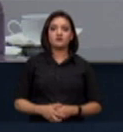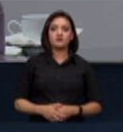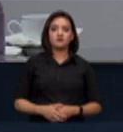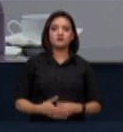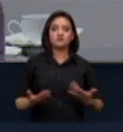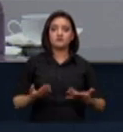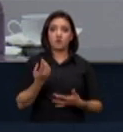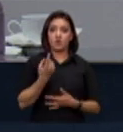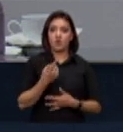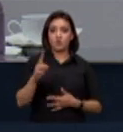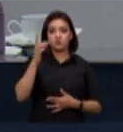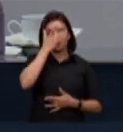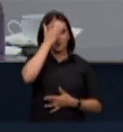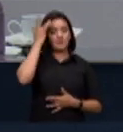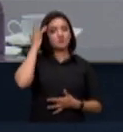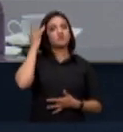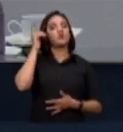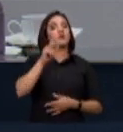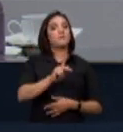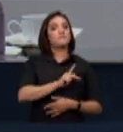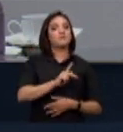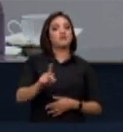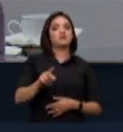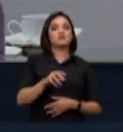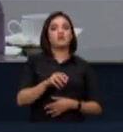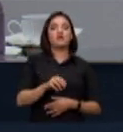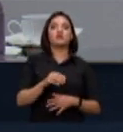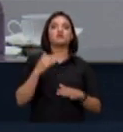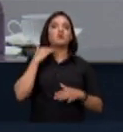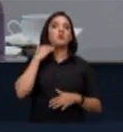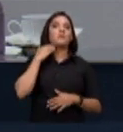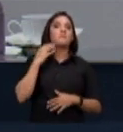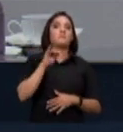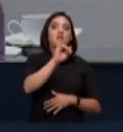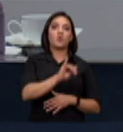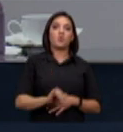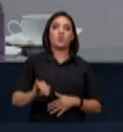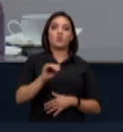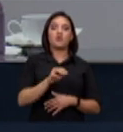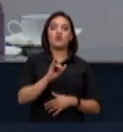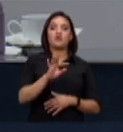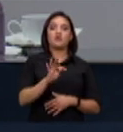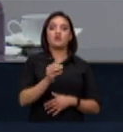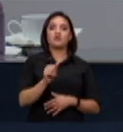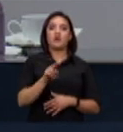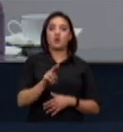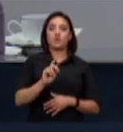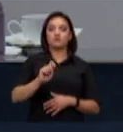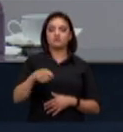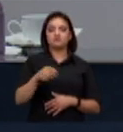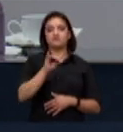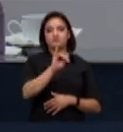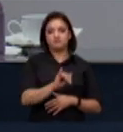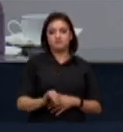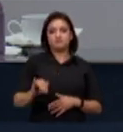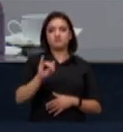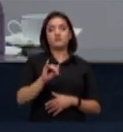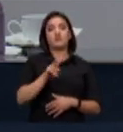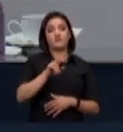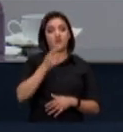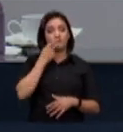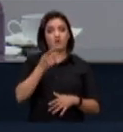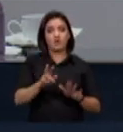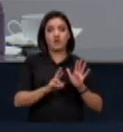que é o presidente do Itaú Unibanco Holden que falará representando o Itaú